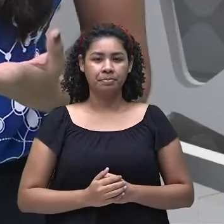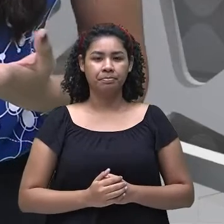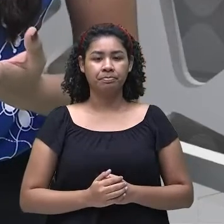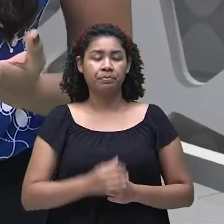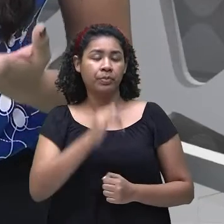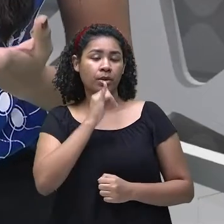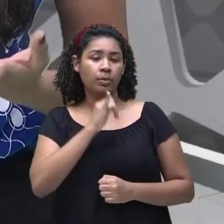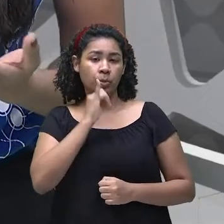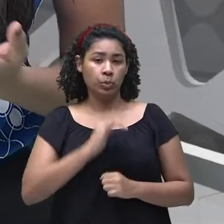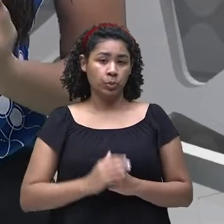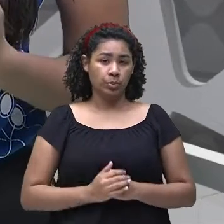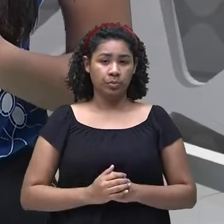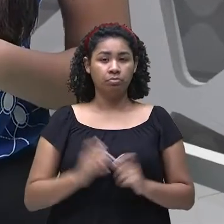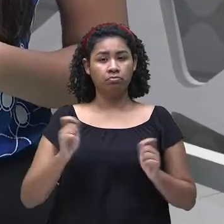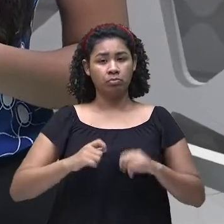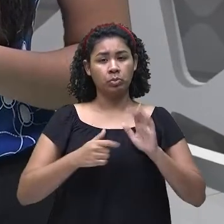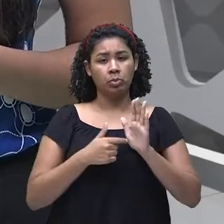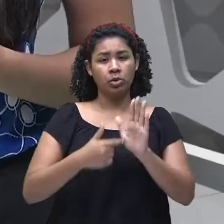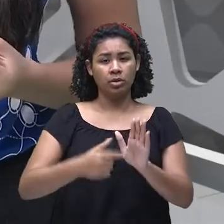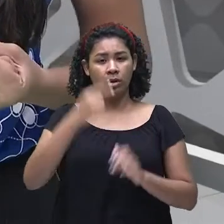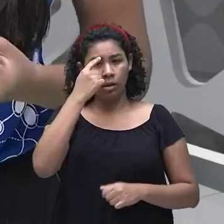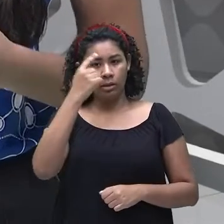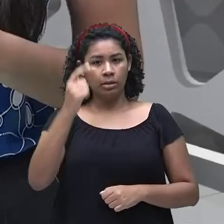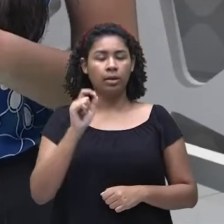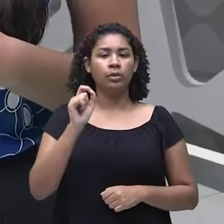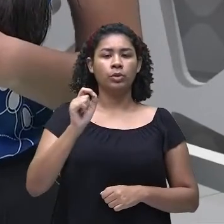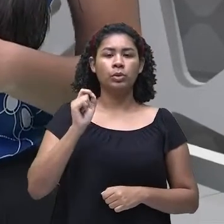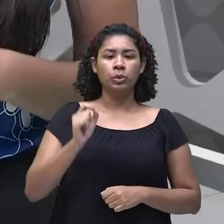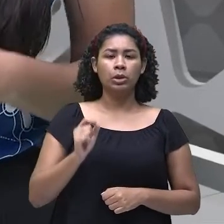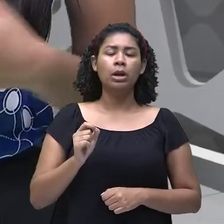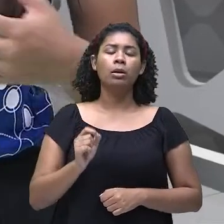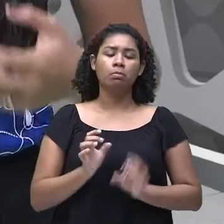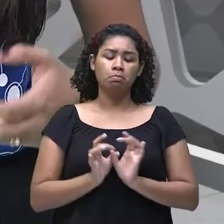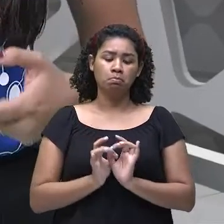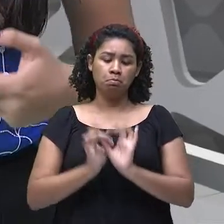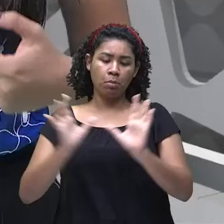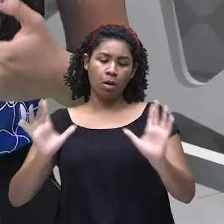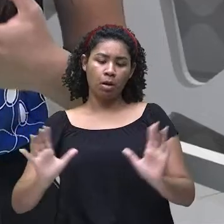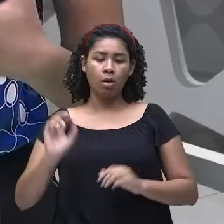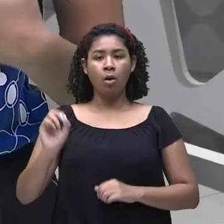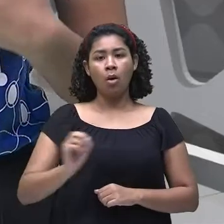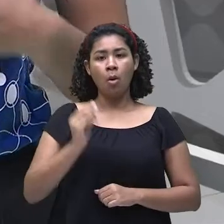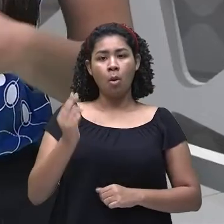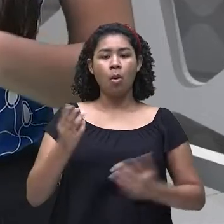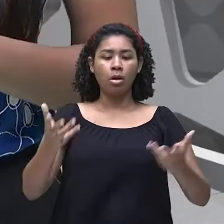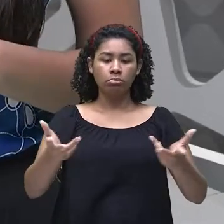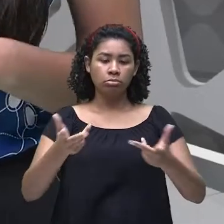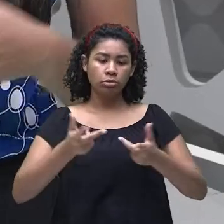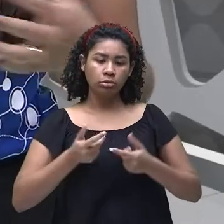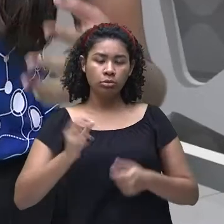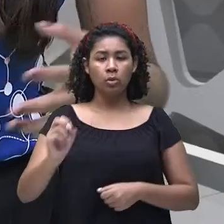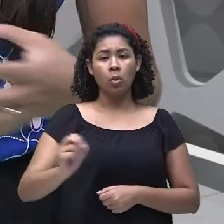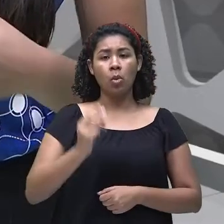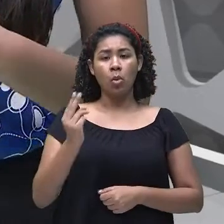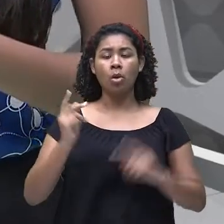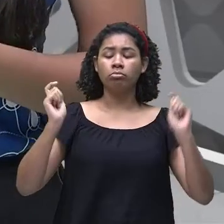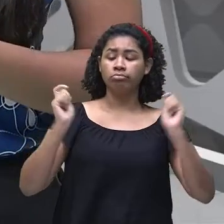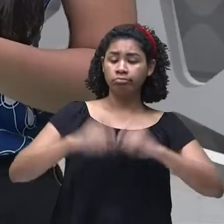por exemplo, eles podem expressar a ideia de permissão, de habilidade, de capacidade, de